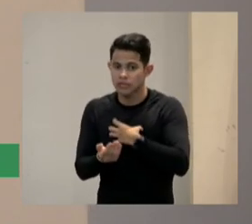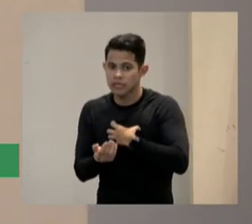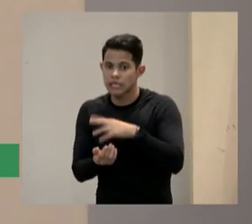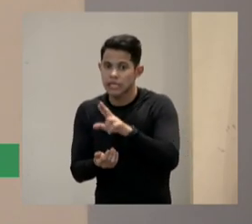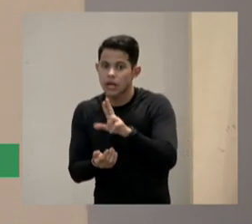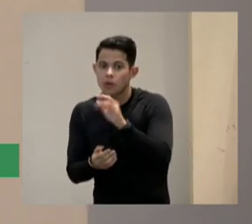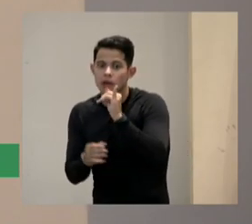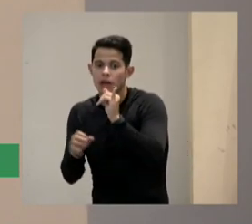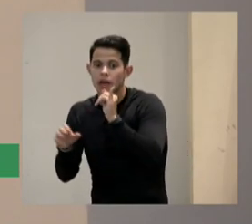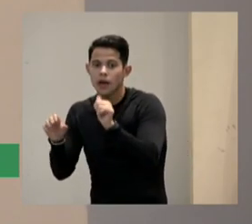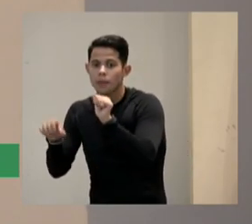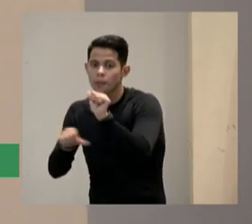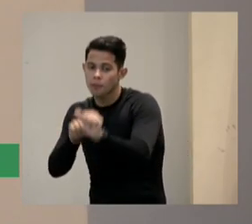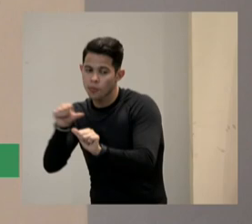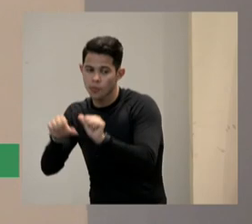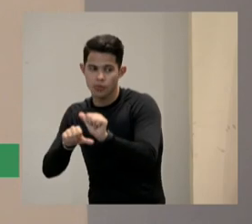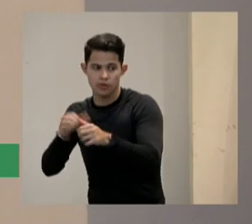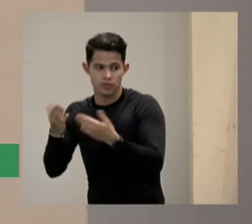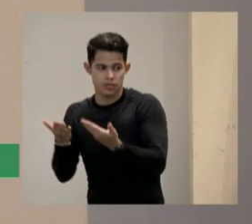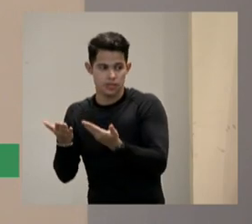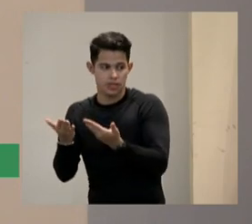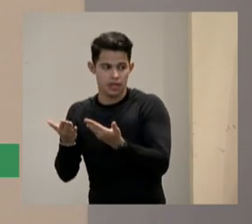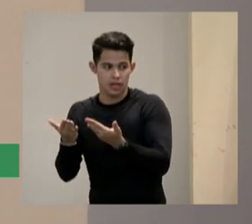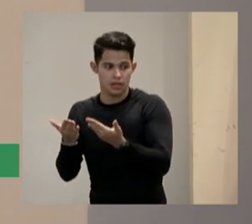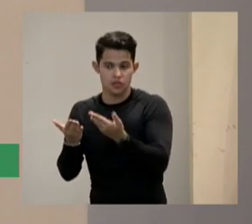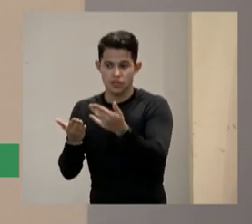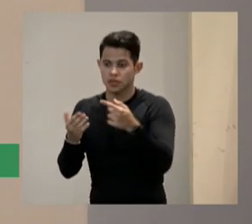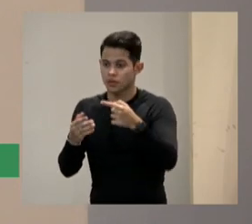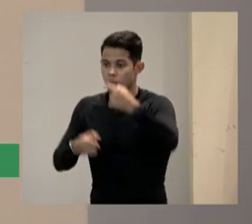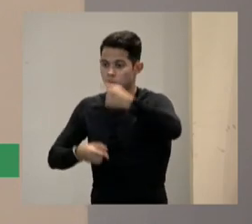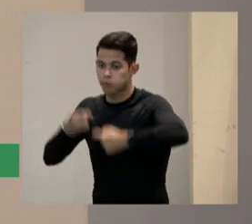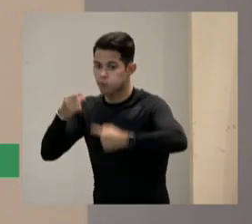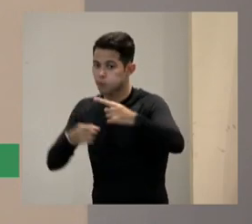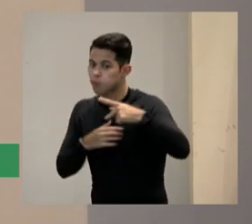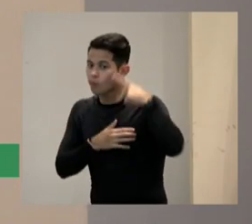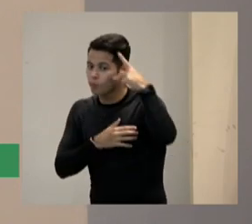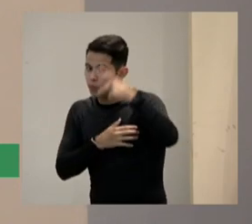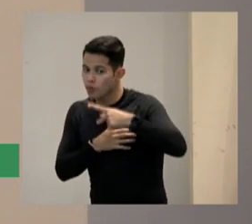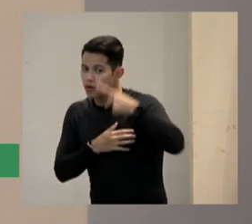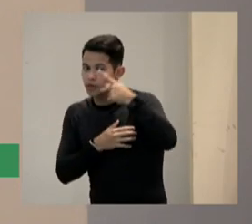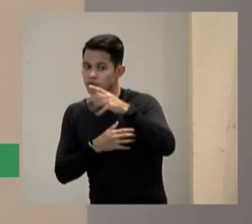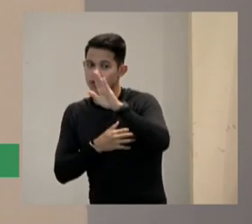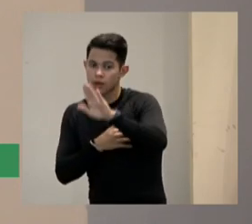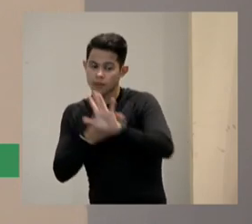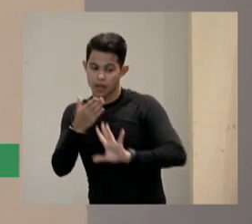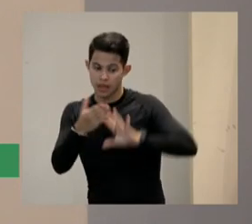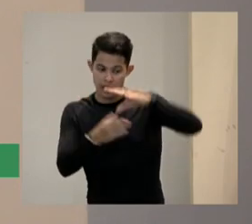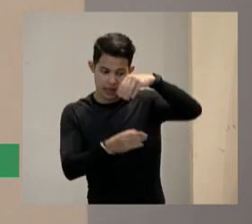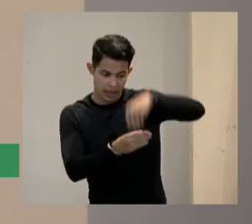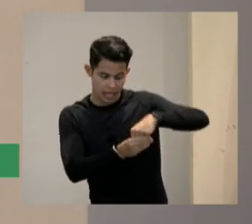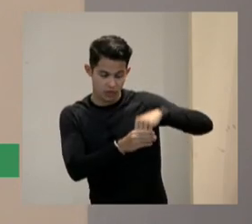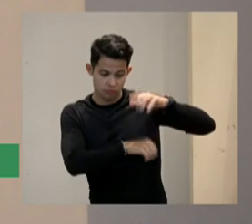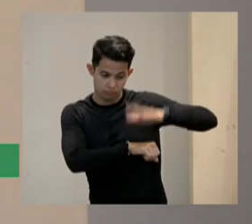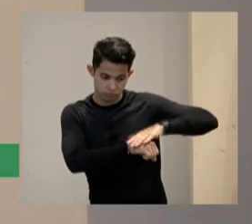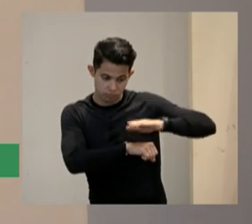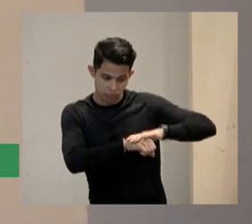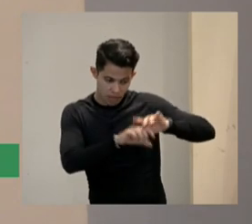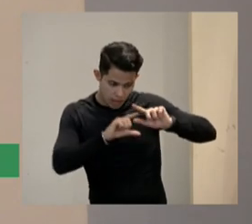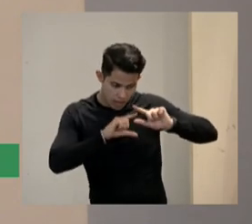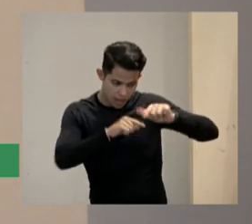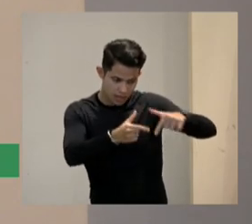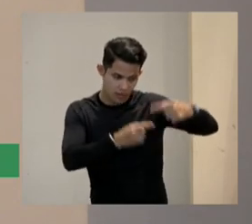política sino da execução da política como instituição